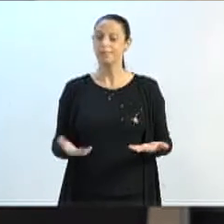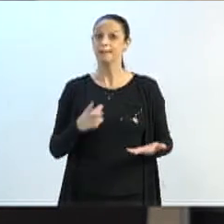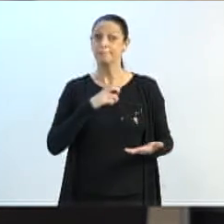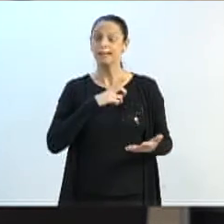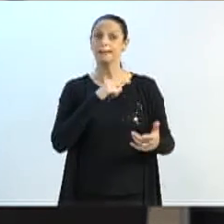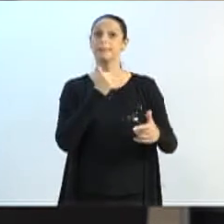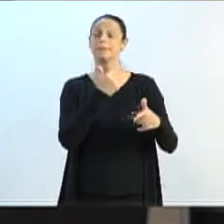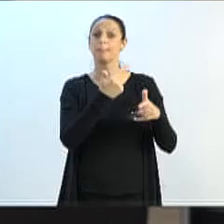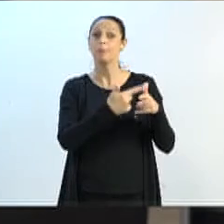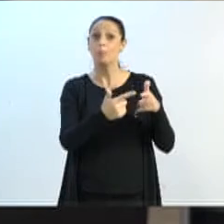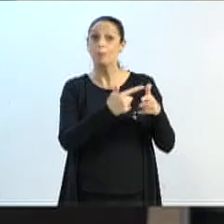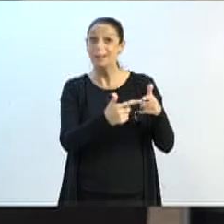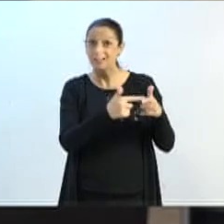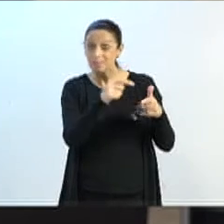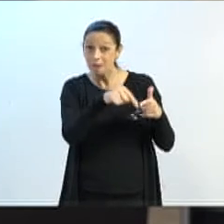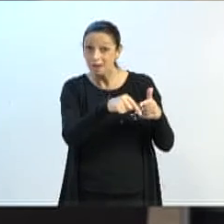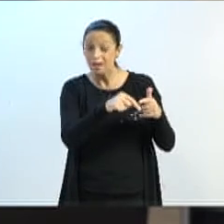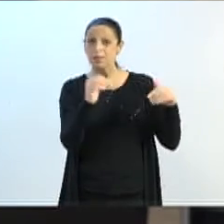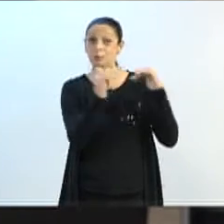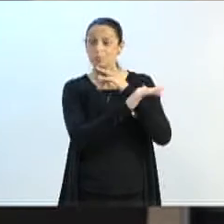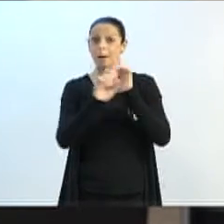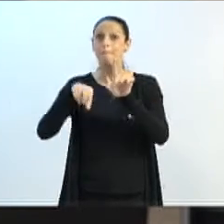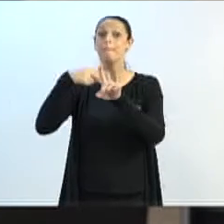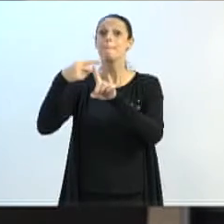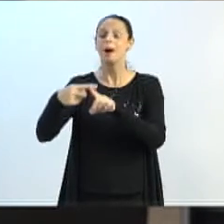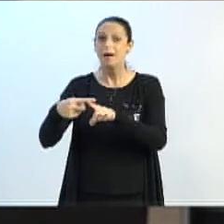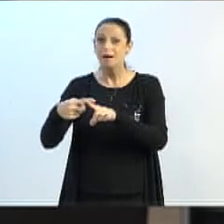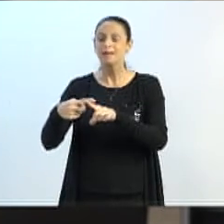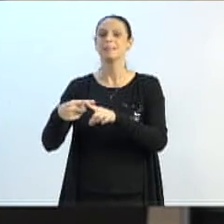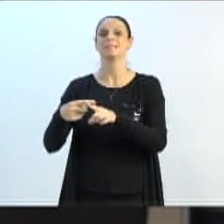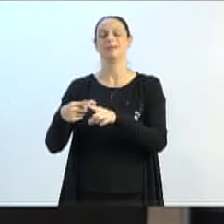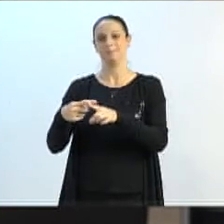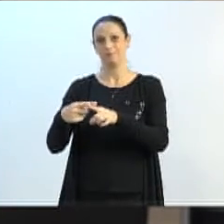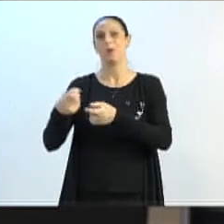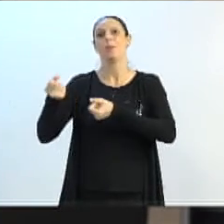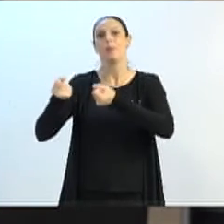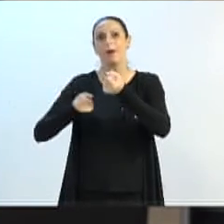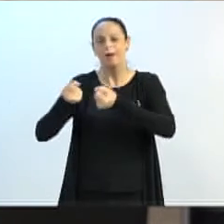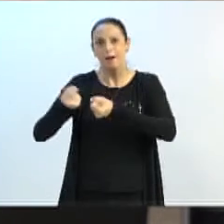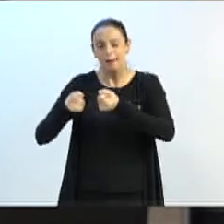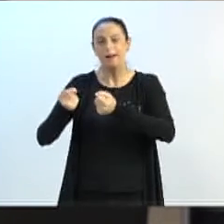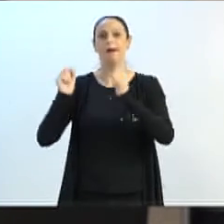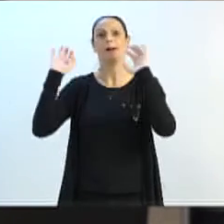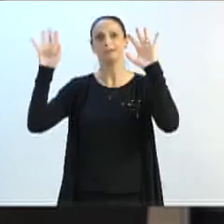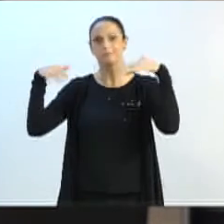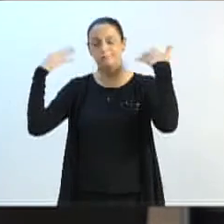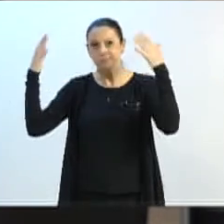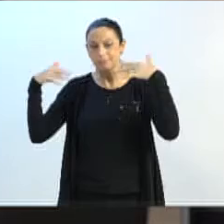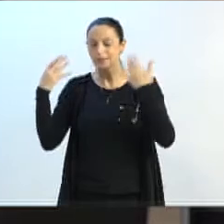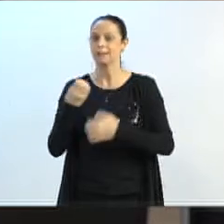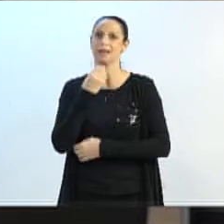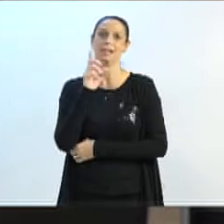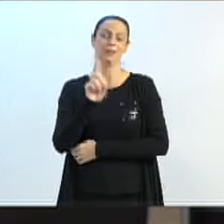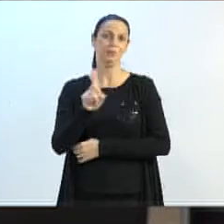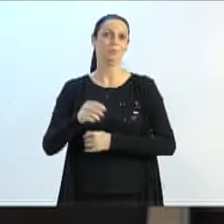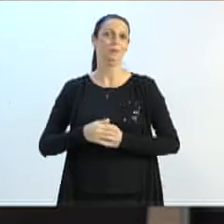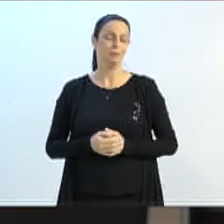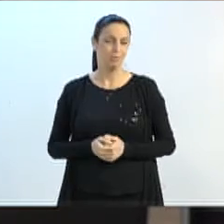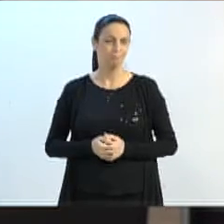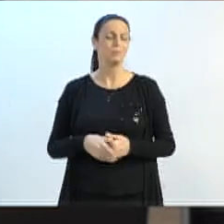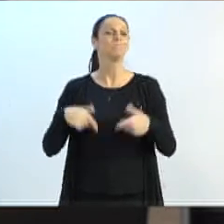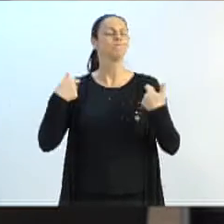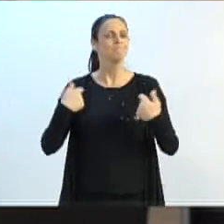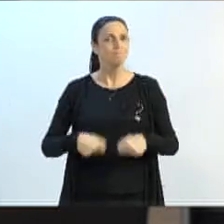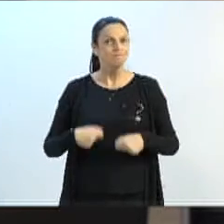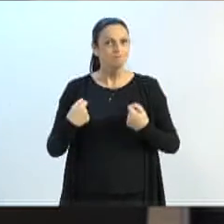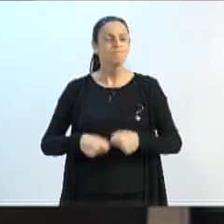a qualidade das viaturas, eles fazem milagre. Então, eu acho que já passou da hora de resolver